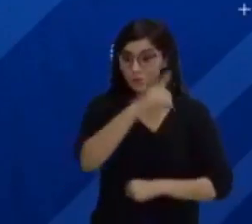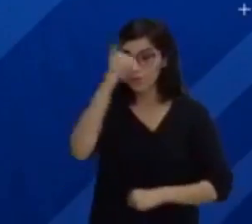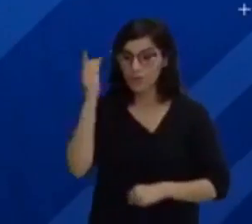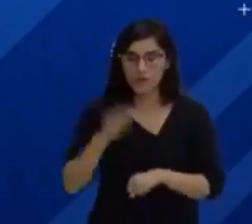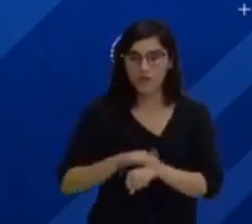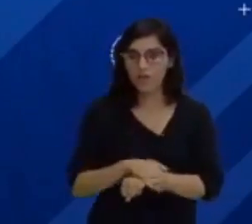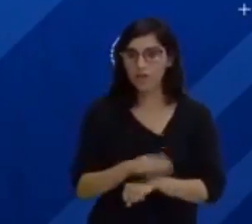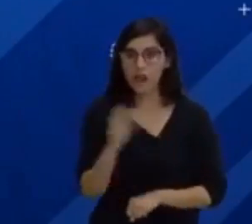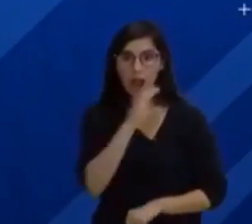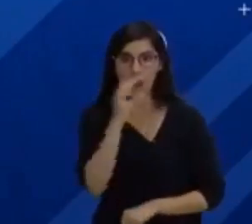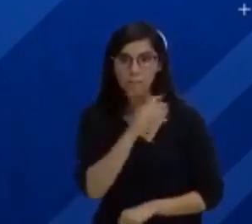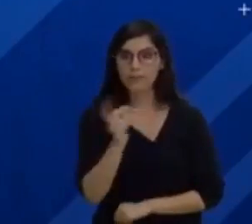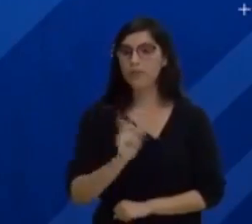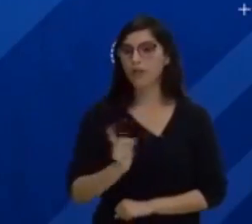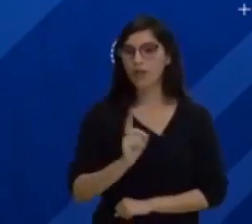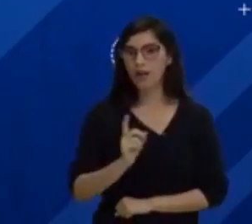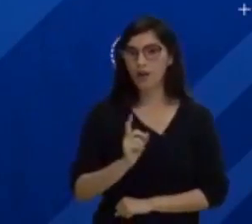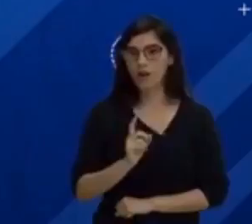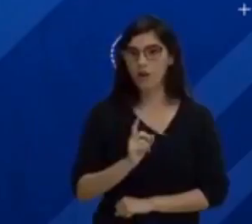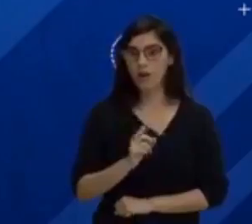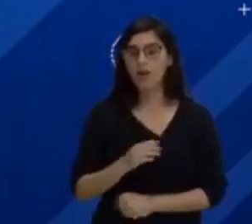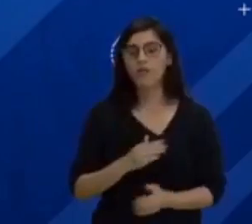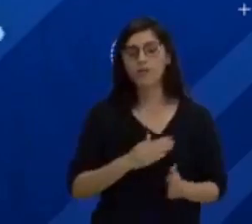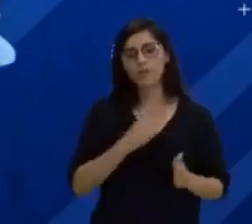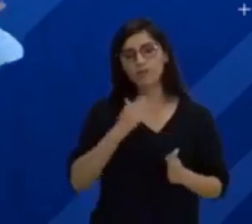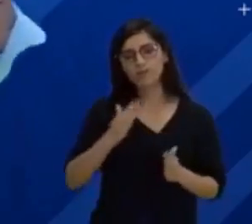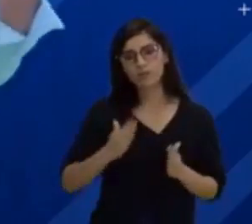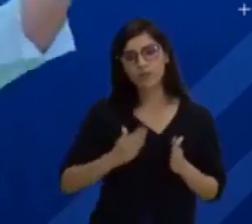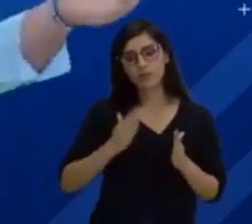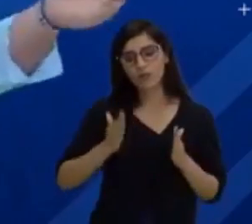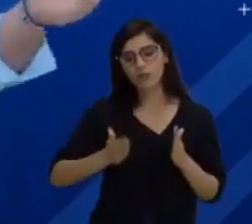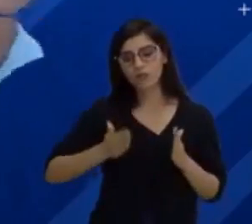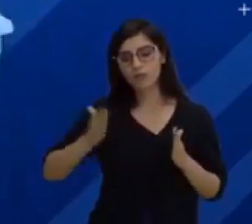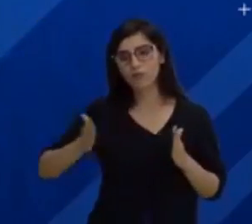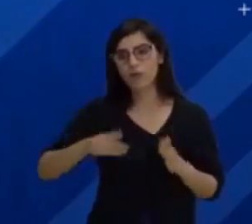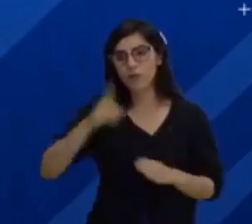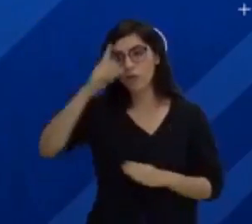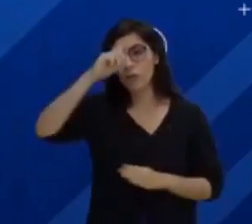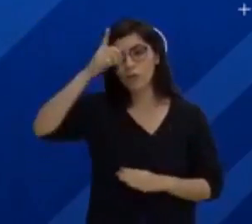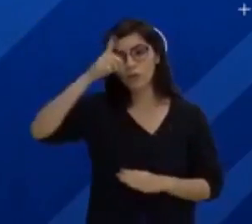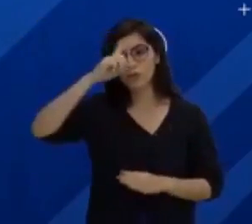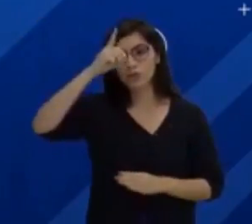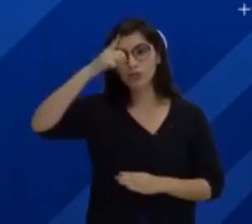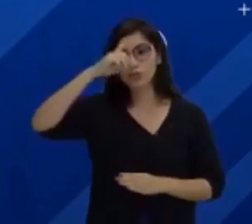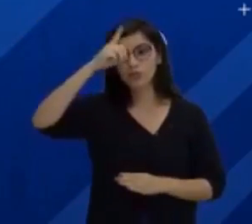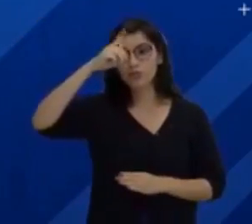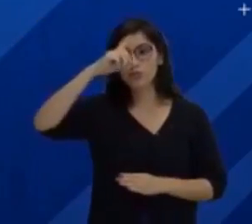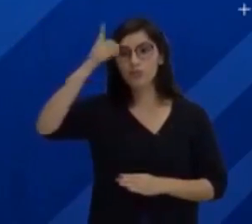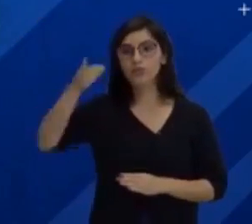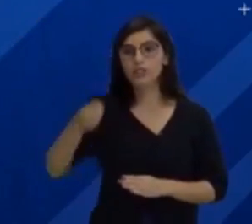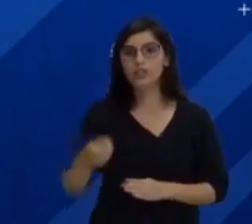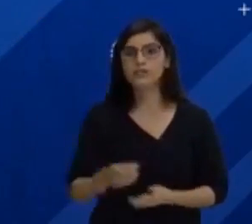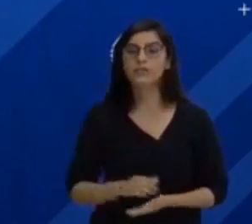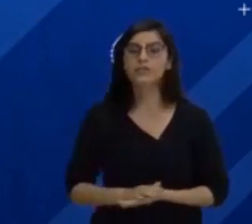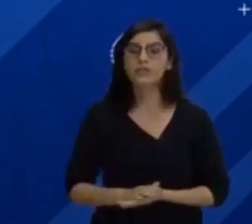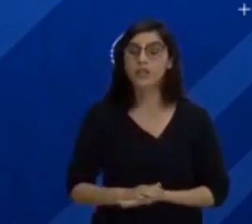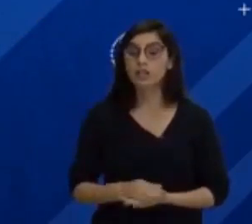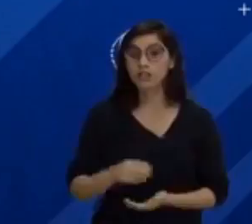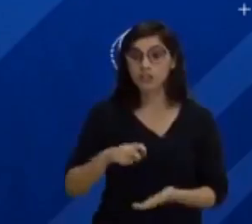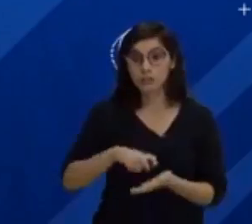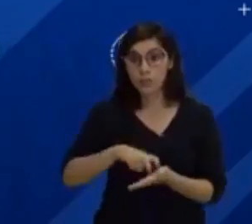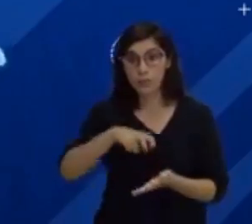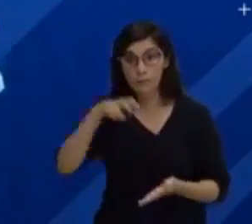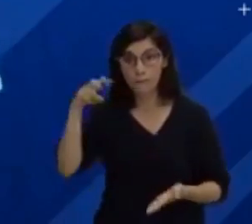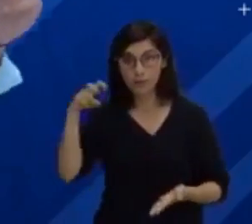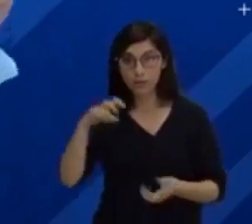no caso, assim como qualquer técnica, é um trabalho de consistência. Agora, faça isso todos os dias, pela manhã e pela